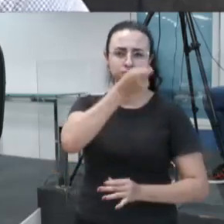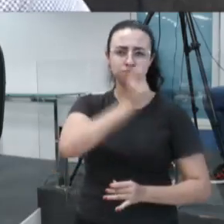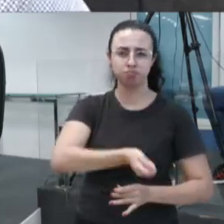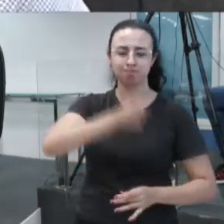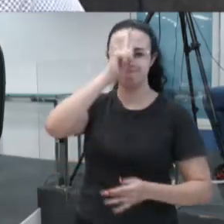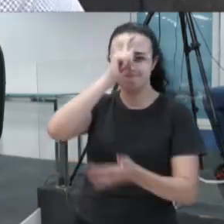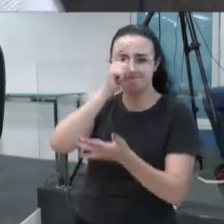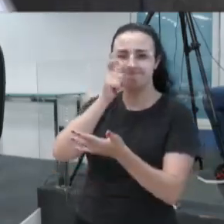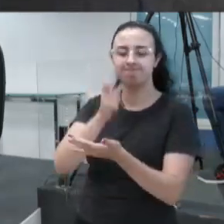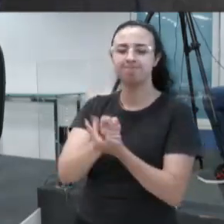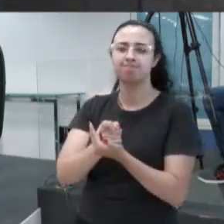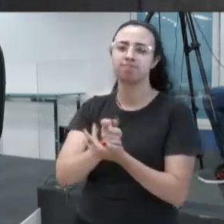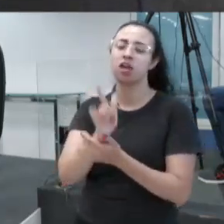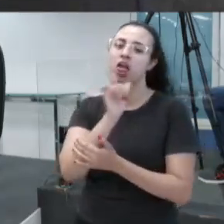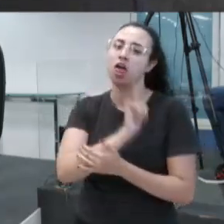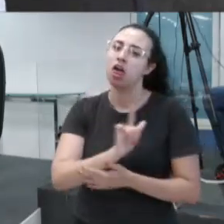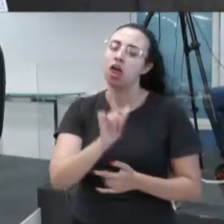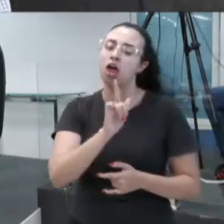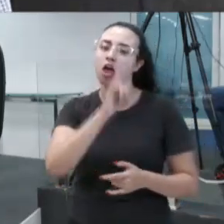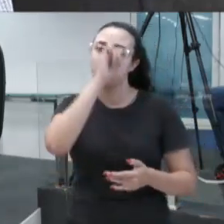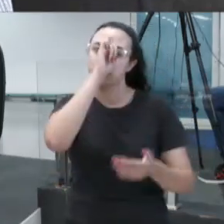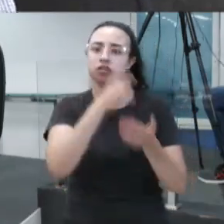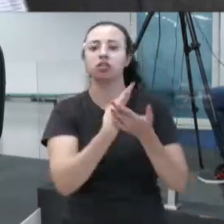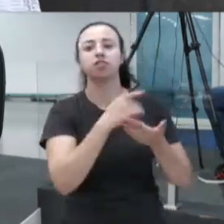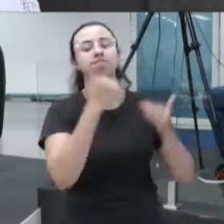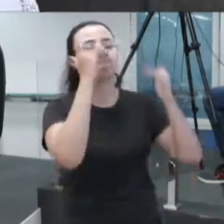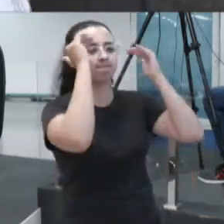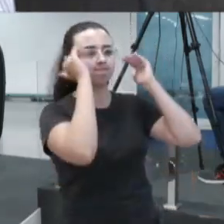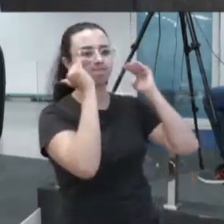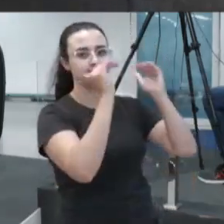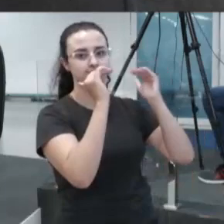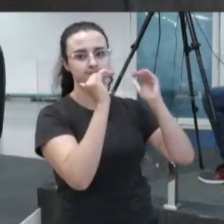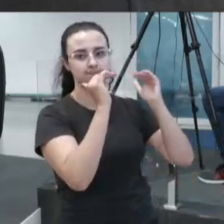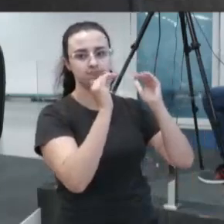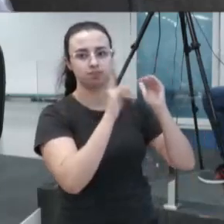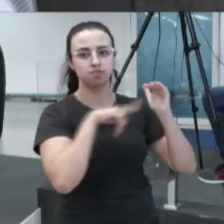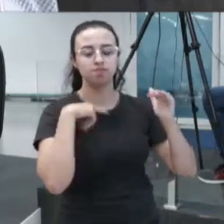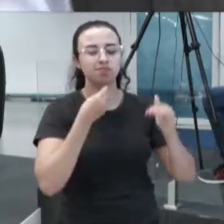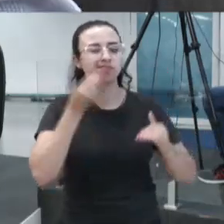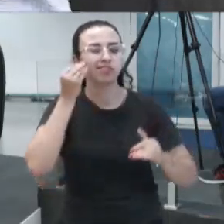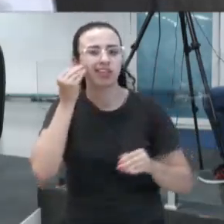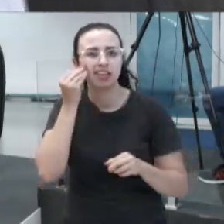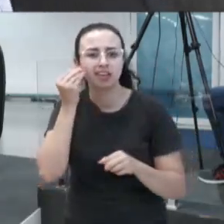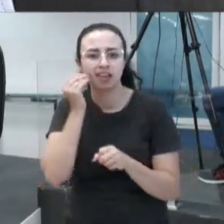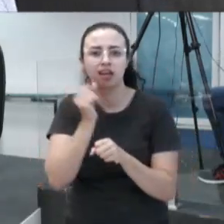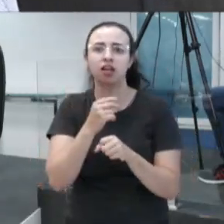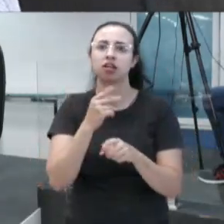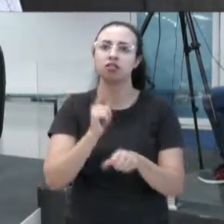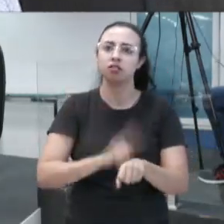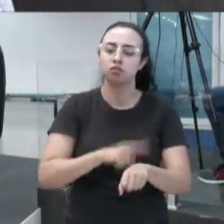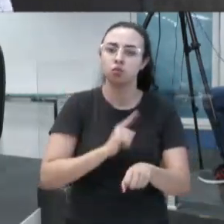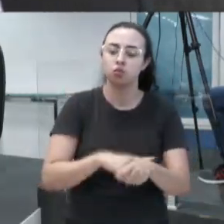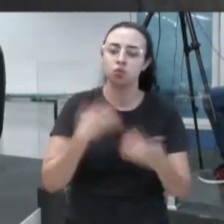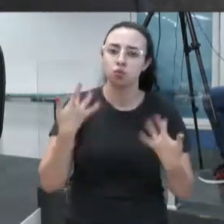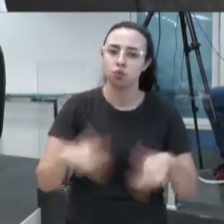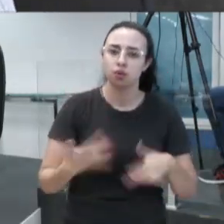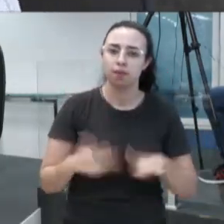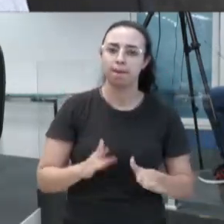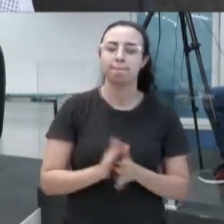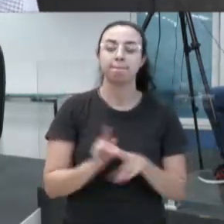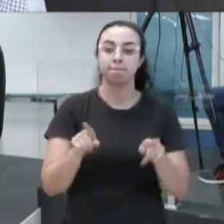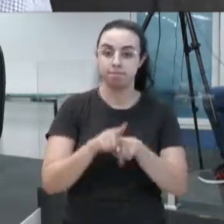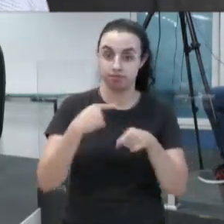decisão dele, merece e precisa ser respeitada. Era o que a gente estava buscando há muito tempo, inclusive, junto à prefeitura, quando